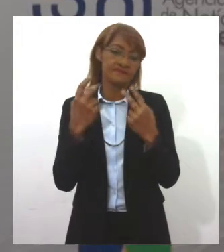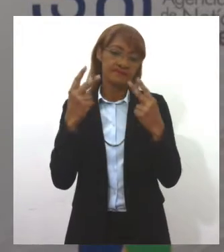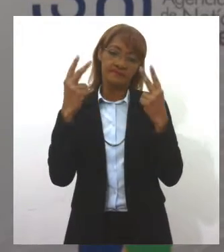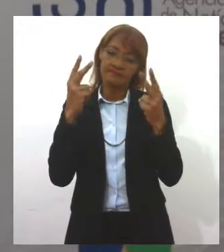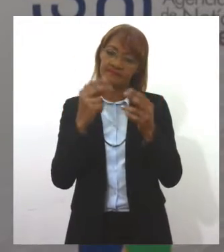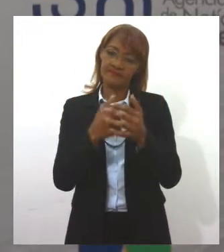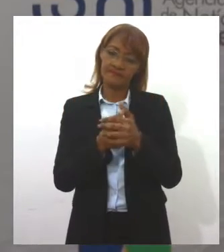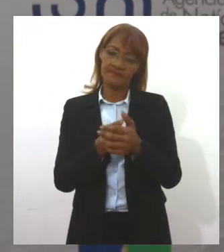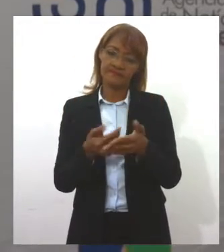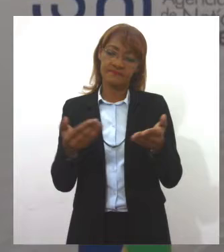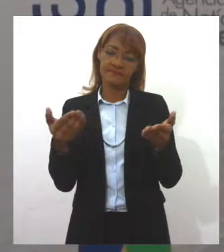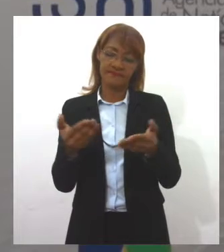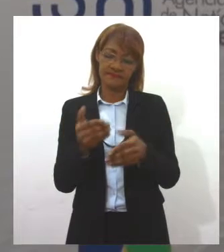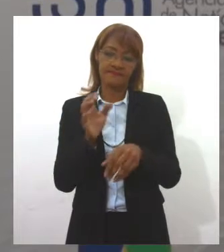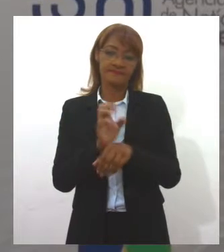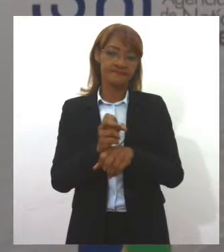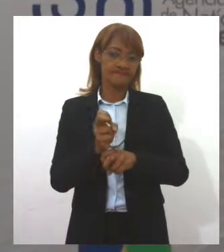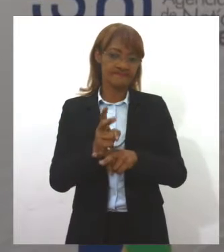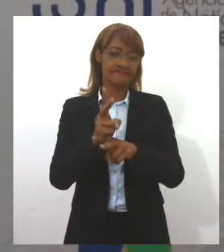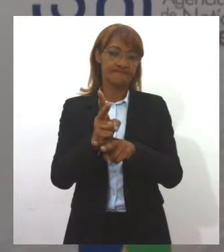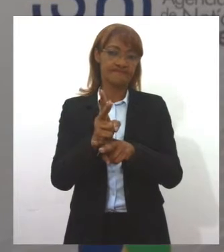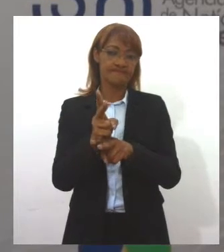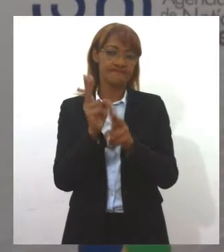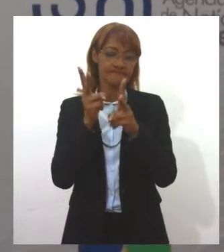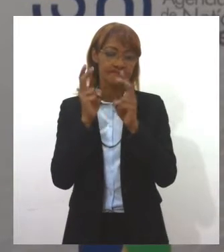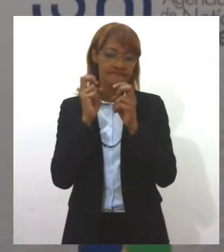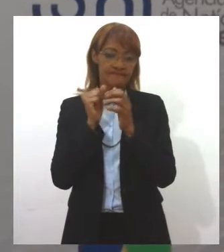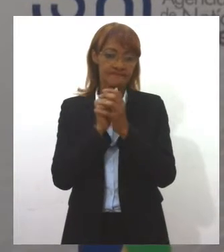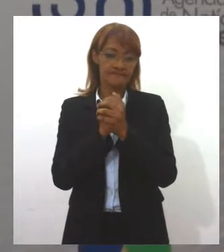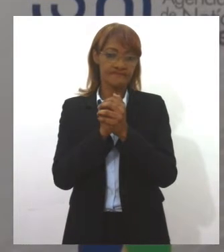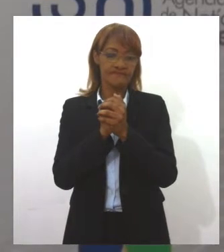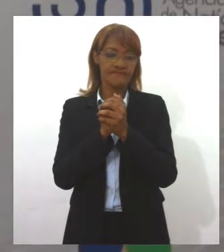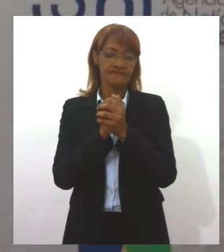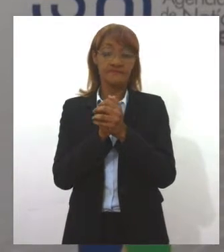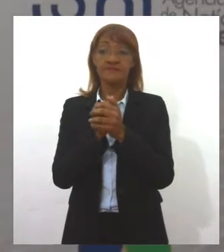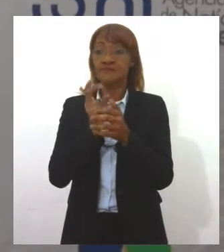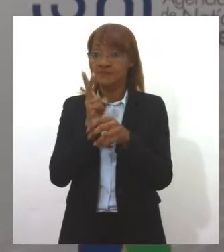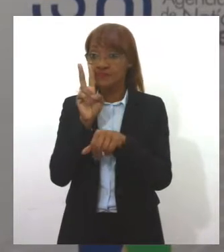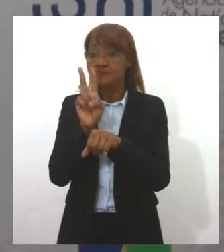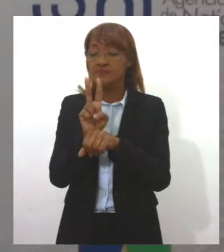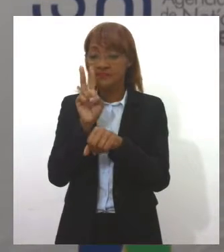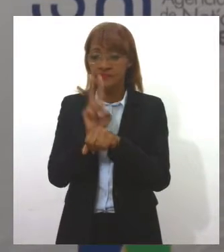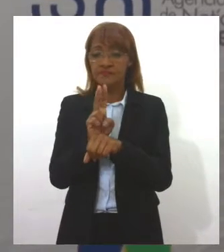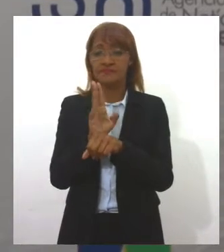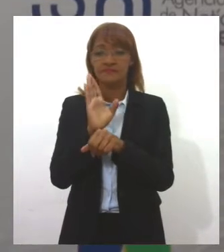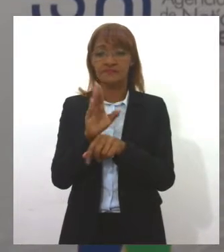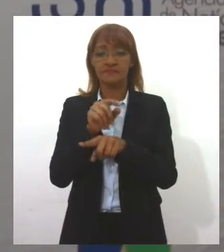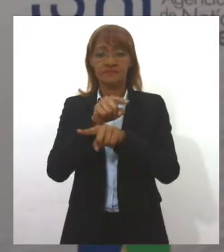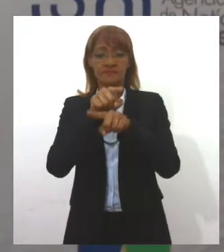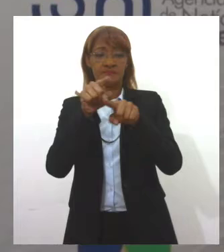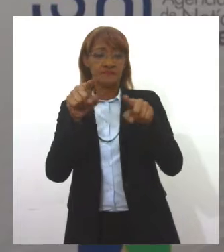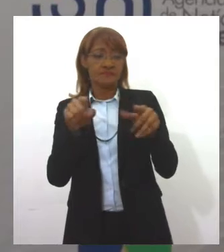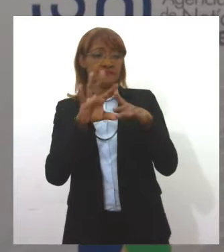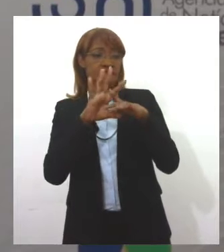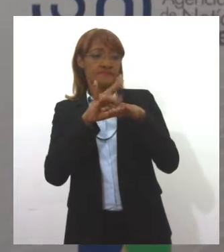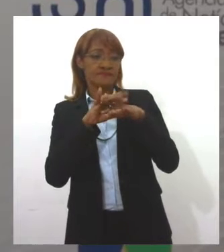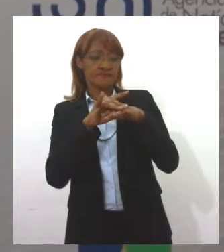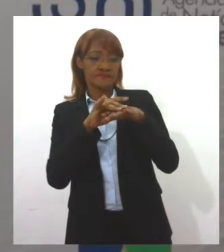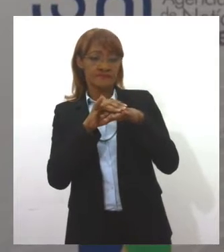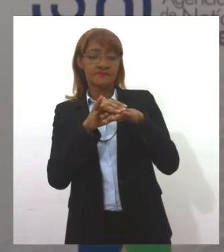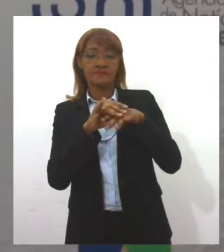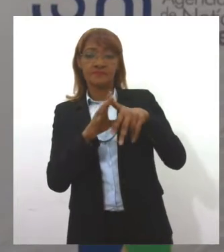Estado continua atento, que não houve desassistência no nosso Estado. Todos aqueles que adoeceram foram